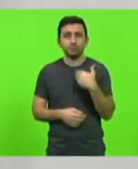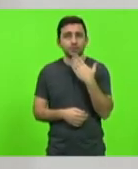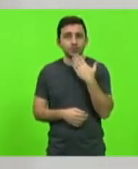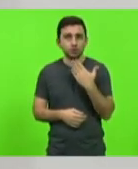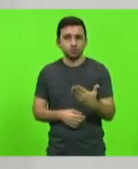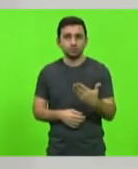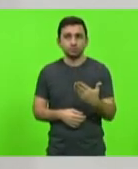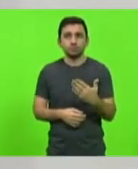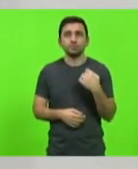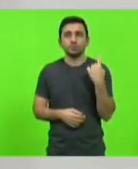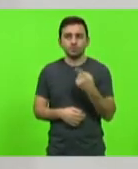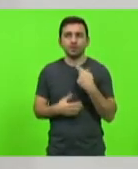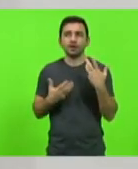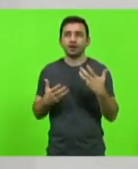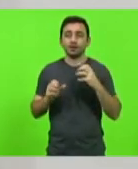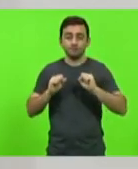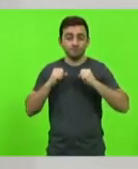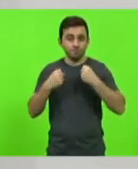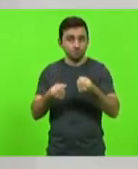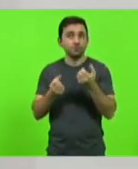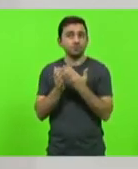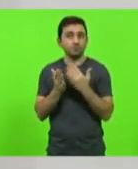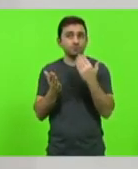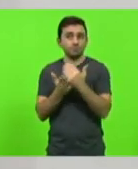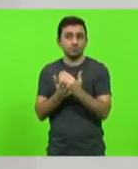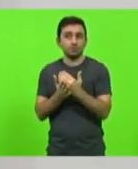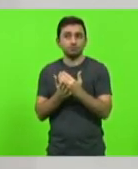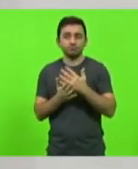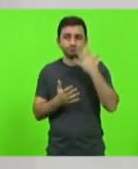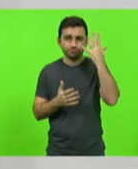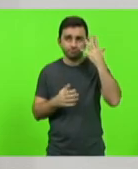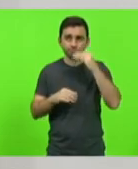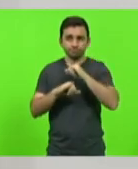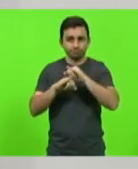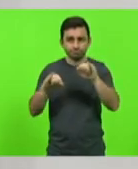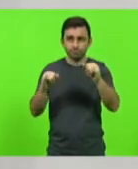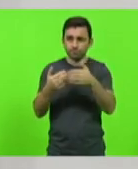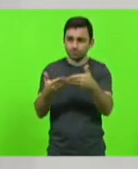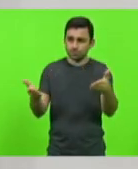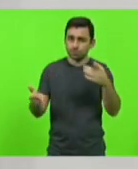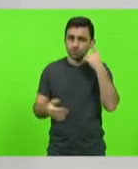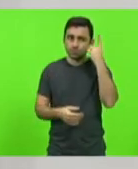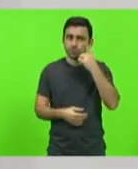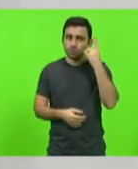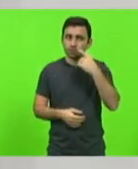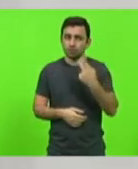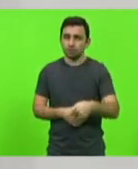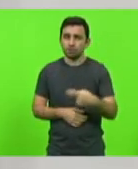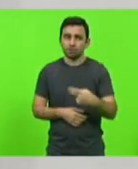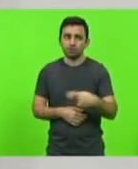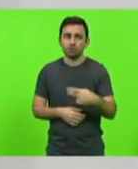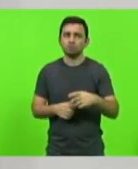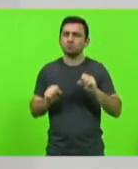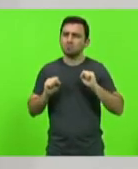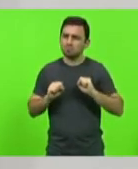também nós queremos aqui reforçar nessa tribuna e olhar também aos parlamentares dessa casa para que possam também buscar alternativas, falava com o